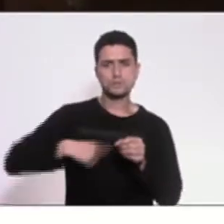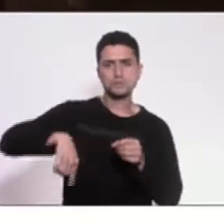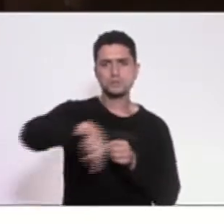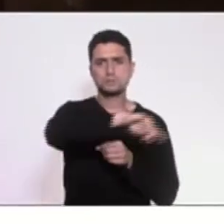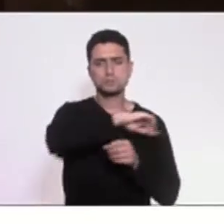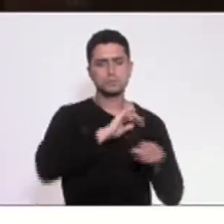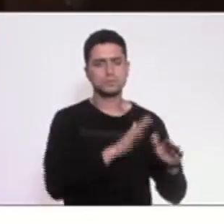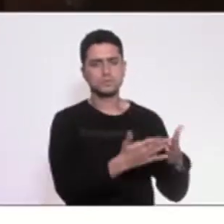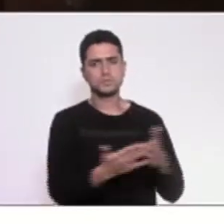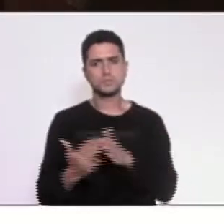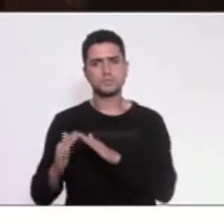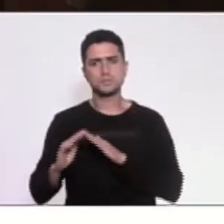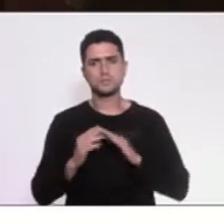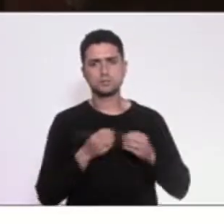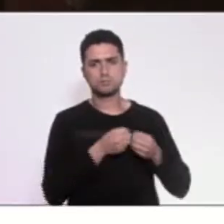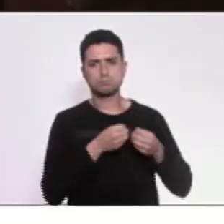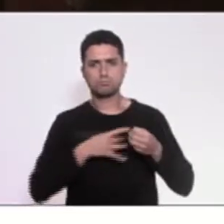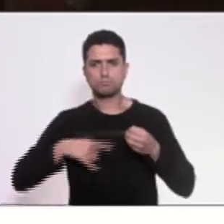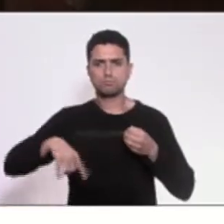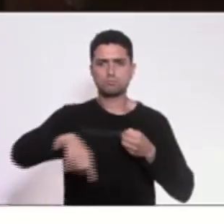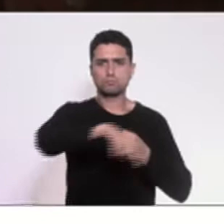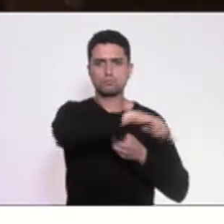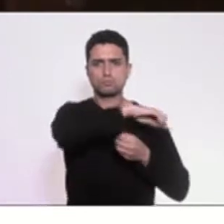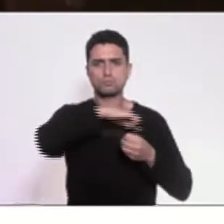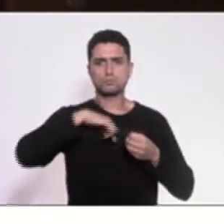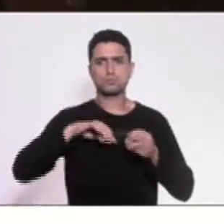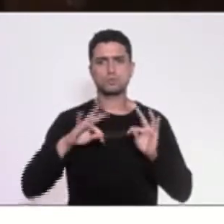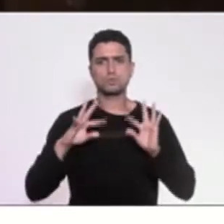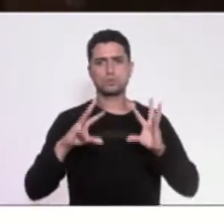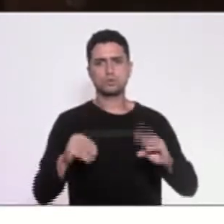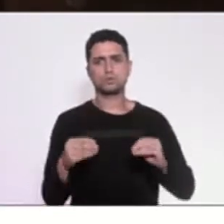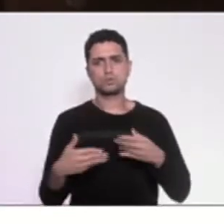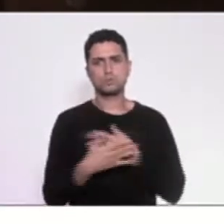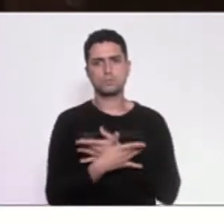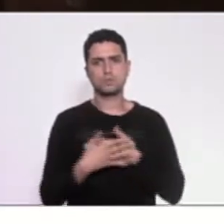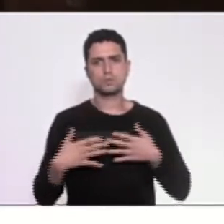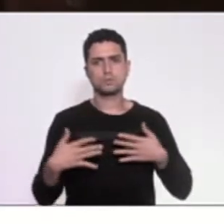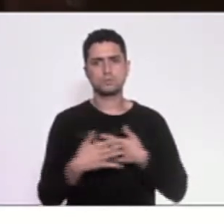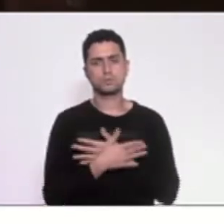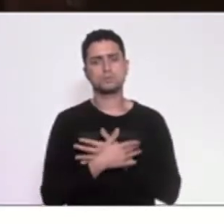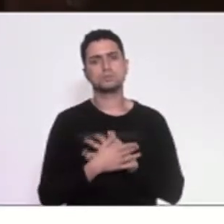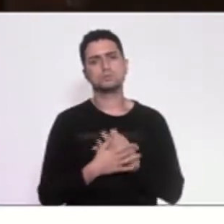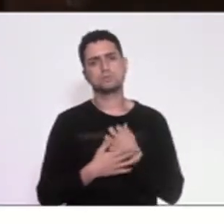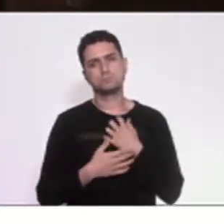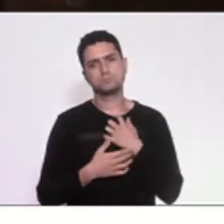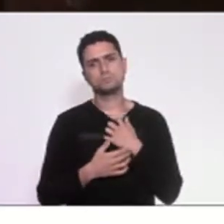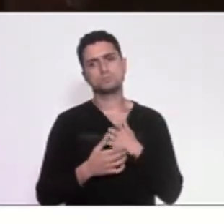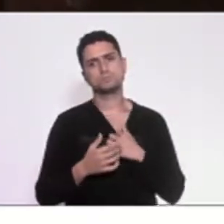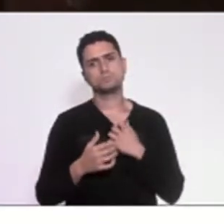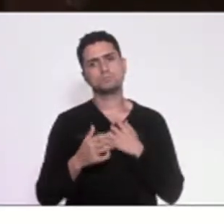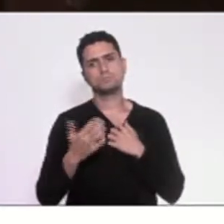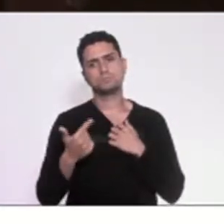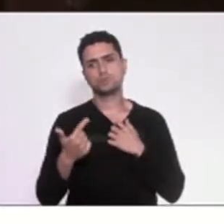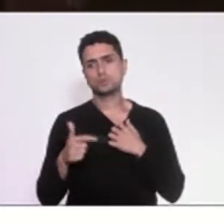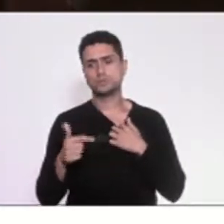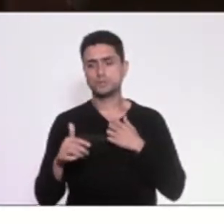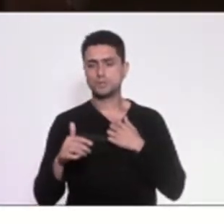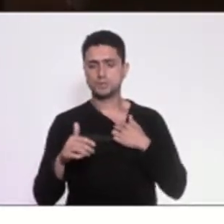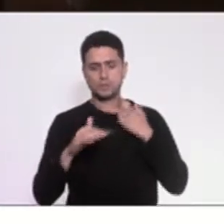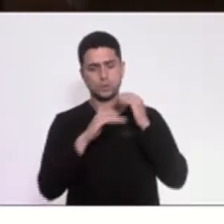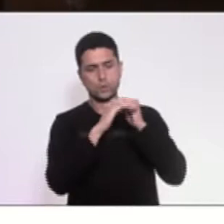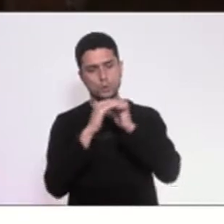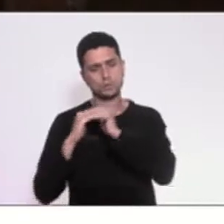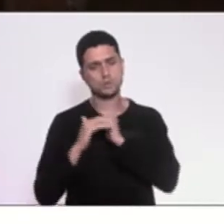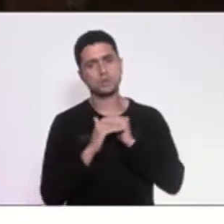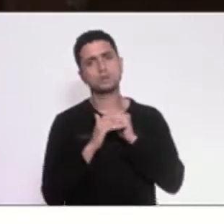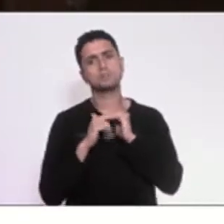circunvizinhos desta mesma região, desta complexa região metropolitana, desta desigual região metropolitana do Rio de Janeiro. Pois bem,